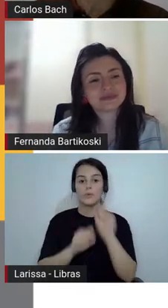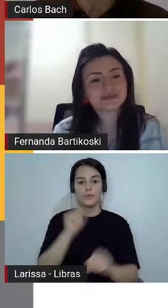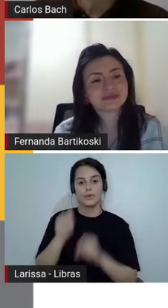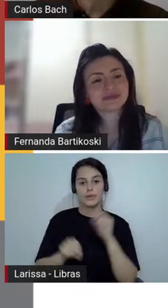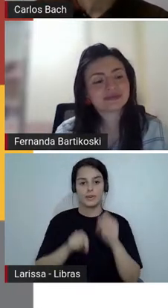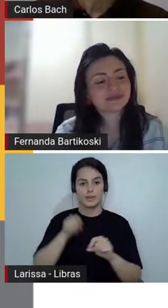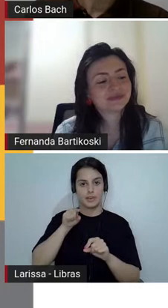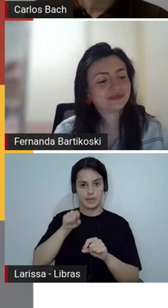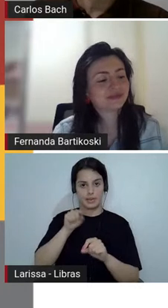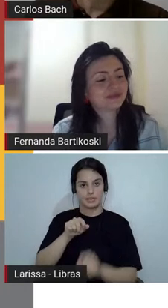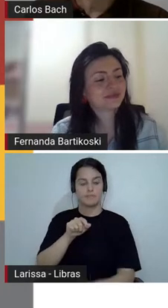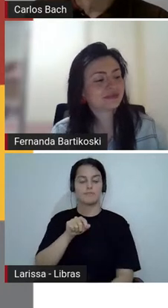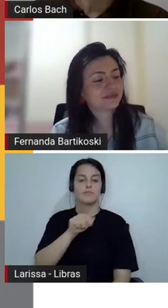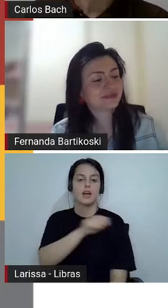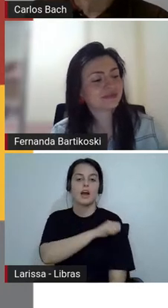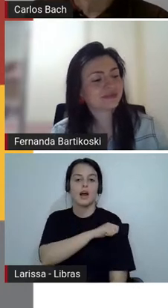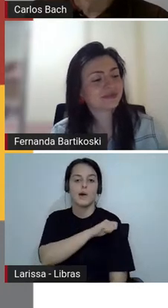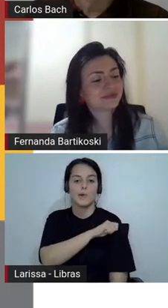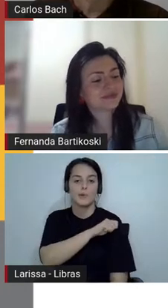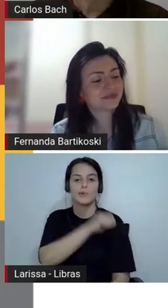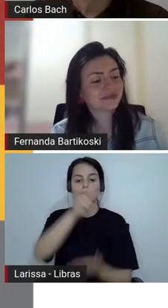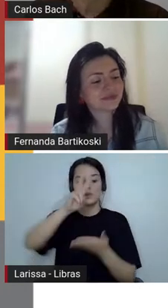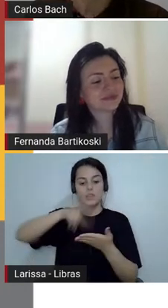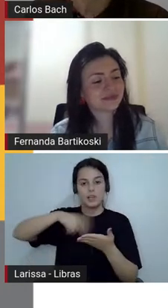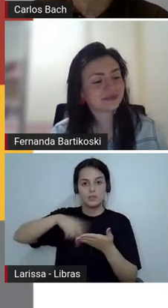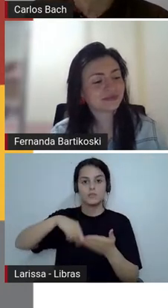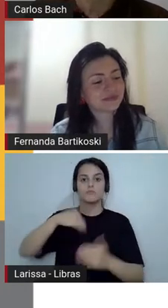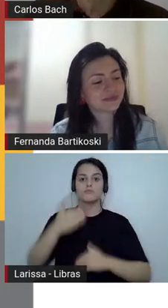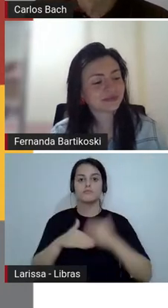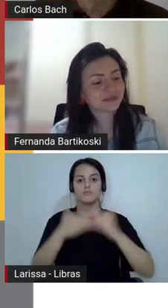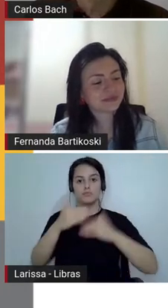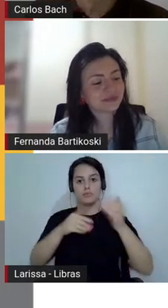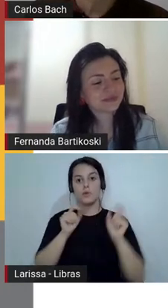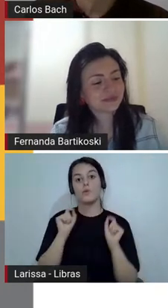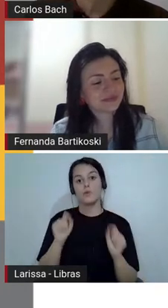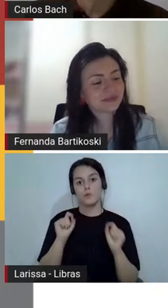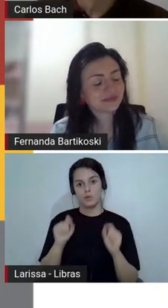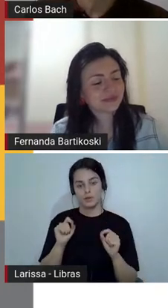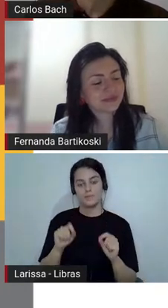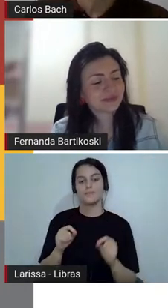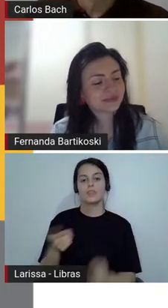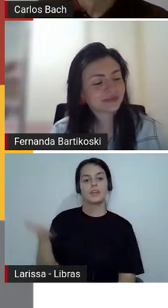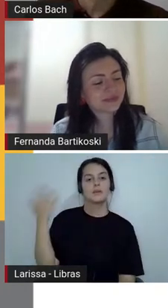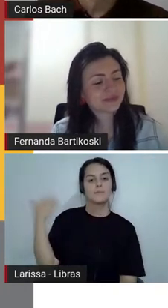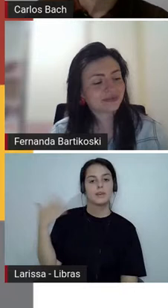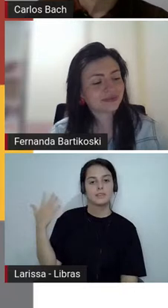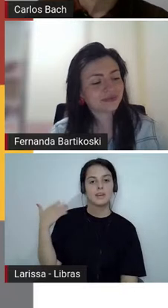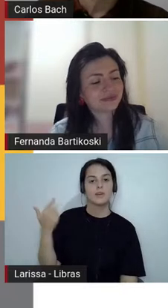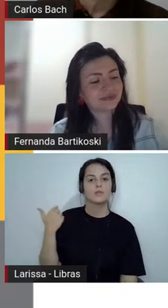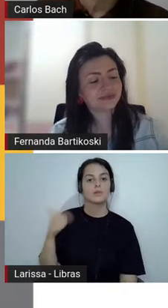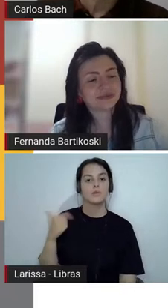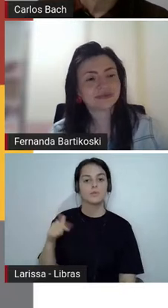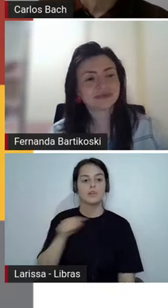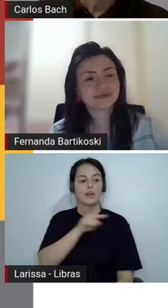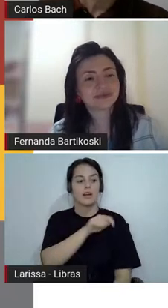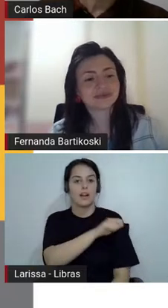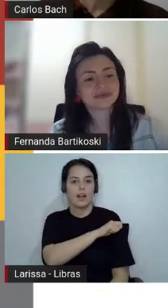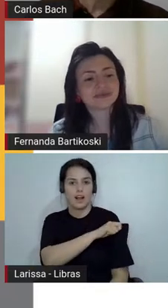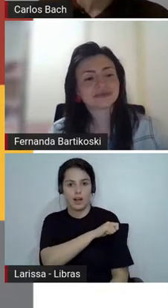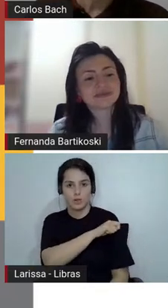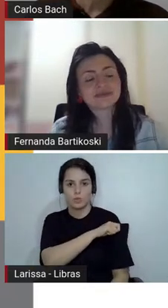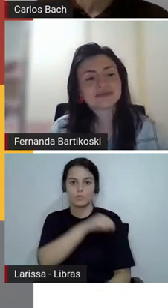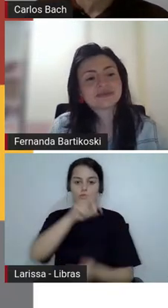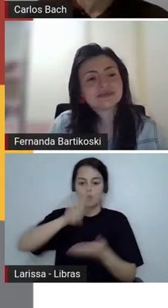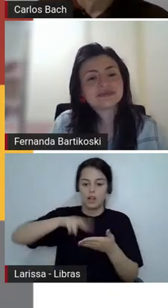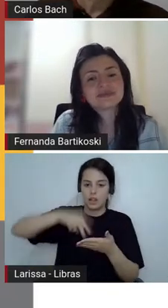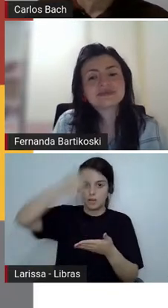trazer isso que hoje se considera, porque durante muito tempo não se considerou o leitor dentro do texto. Se